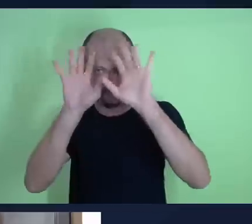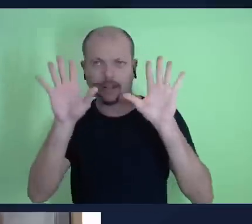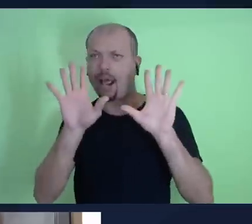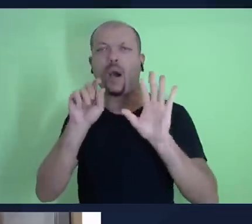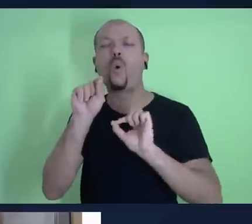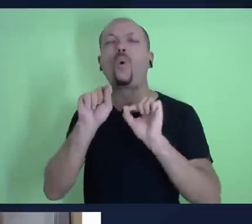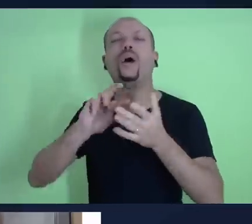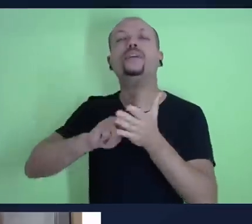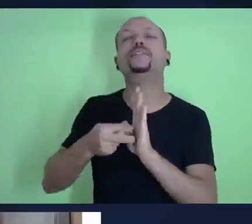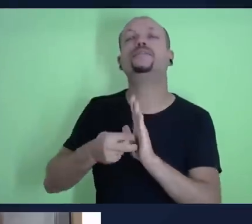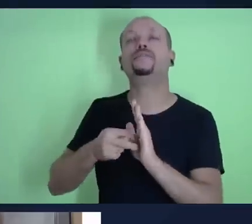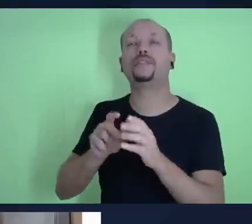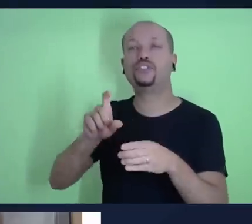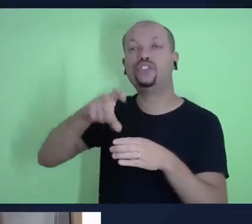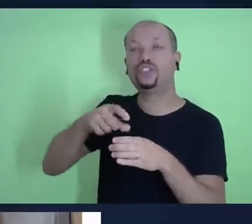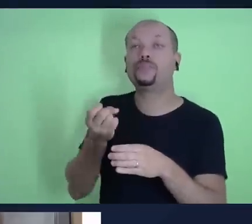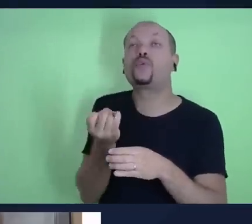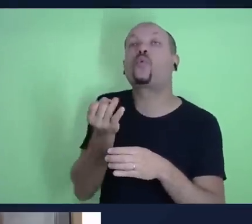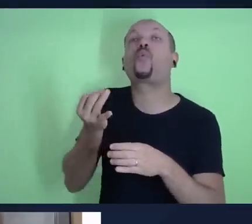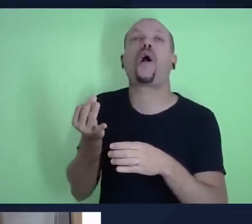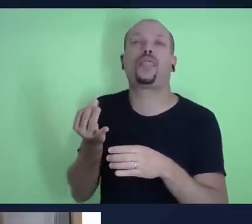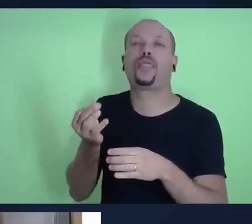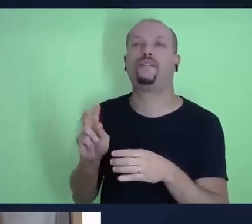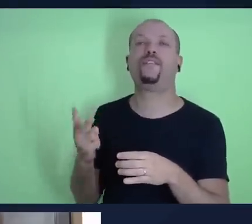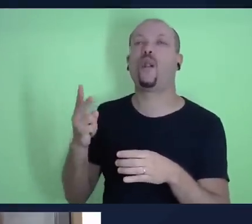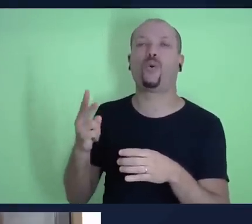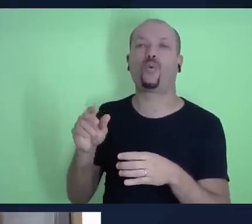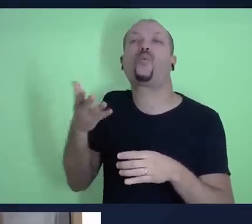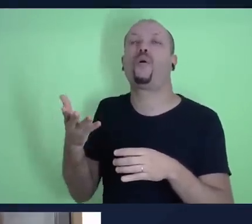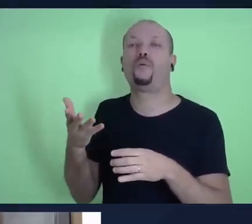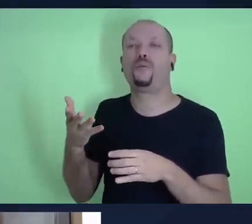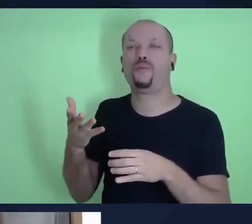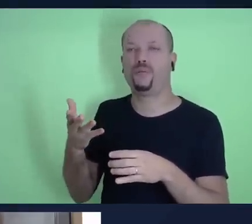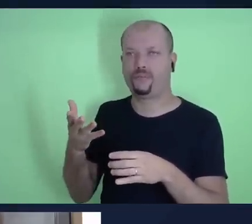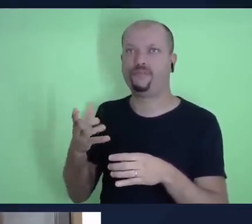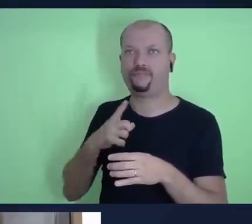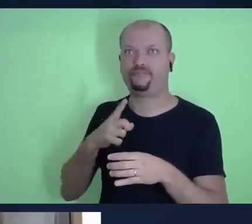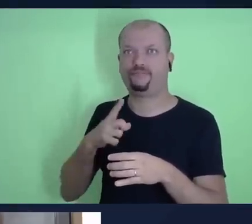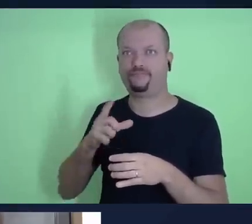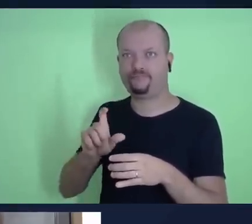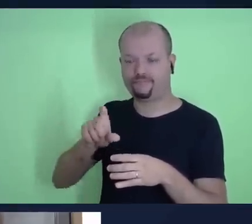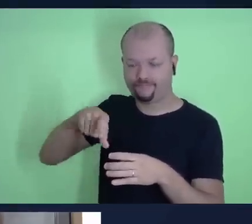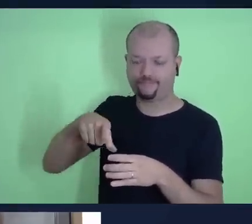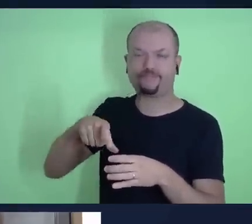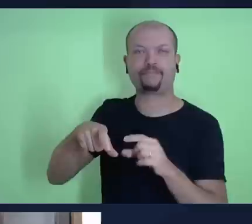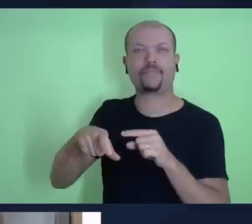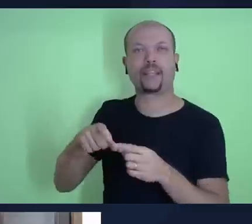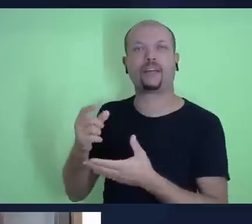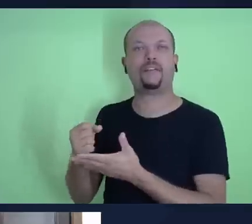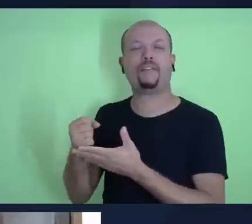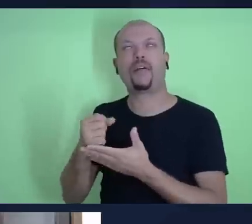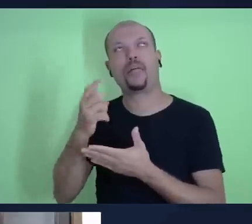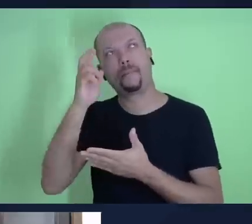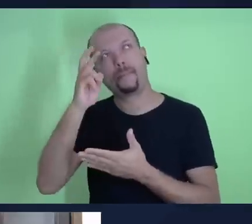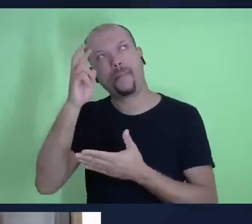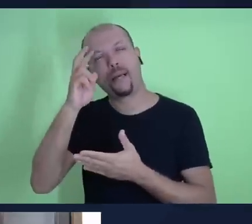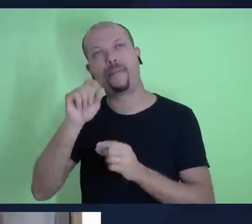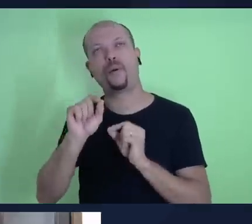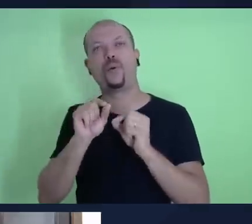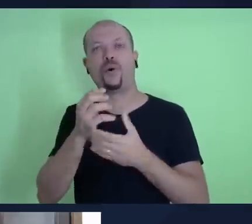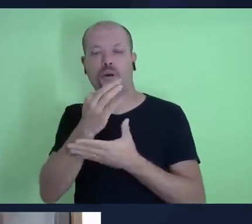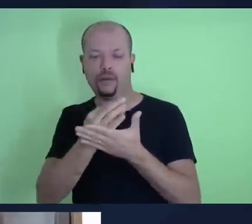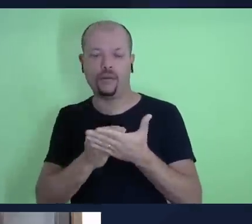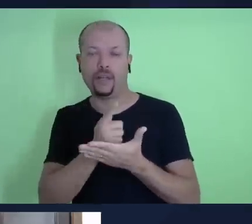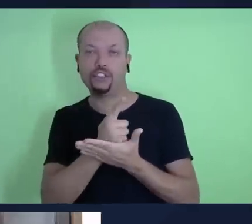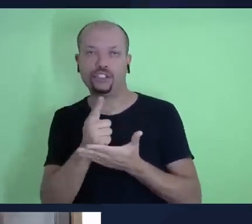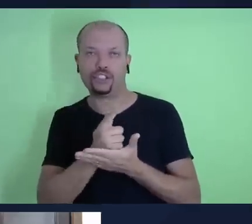dízimo e quanto é o dízimo. Quando você traz à tona o texto de Gênesis